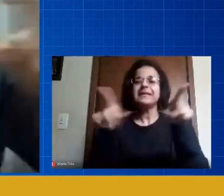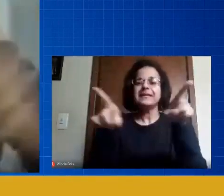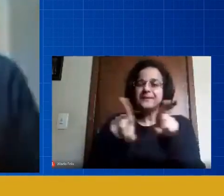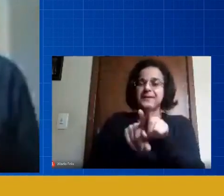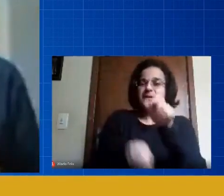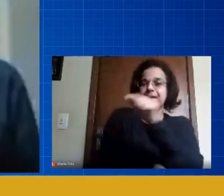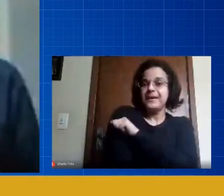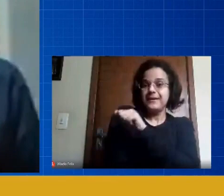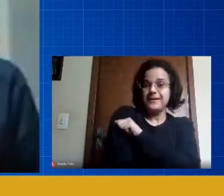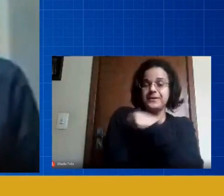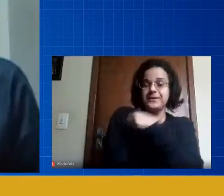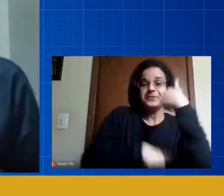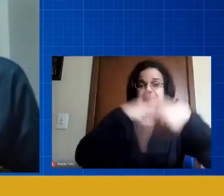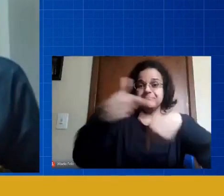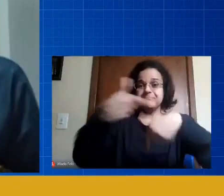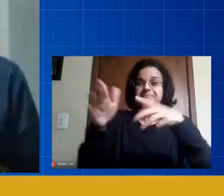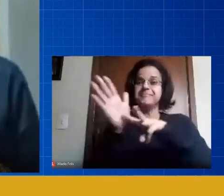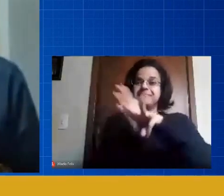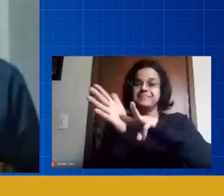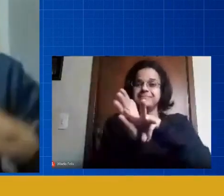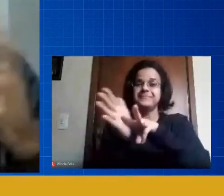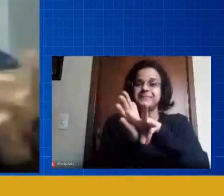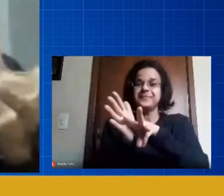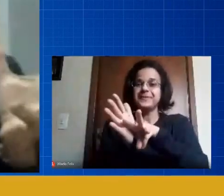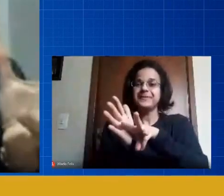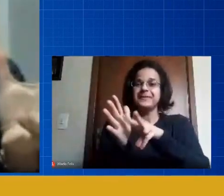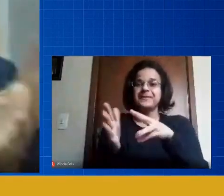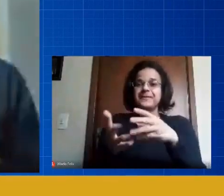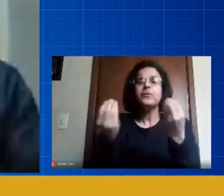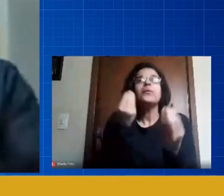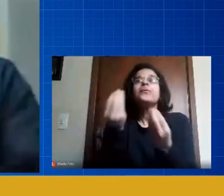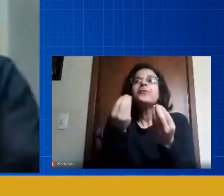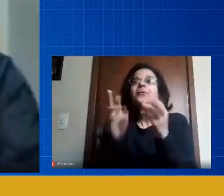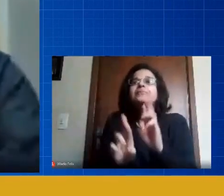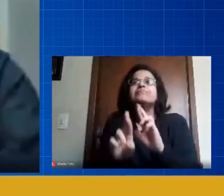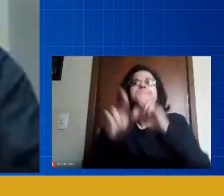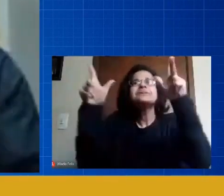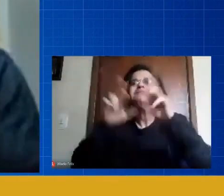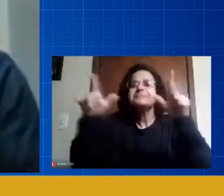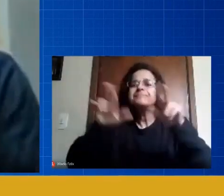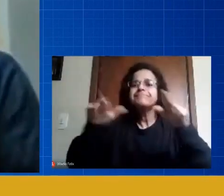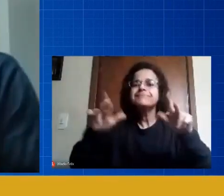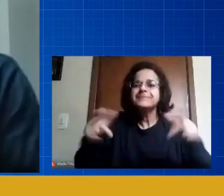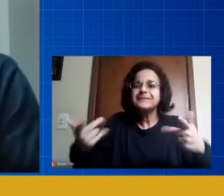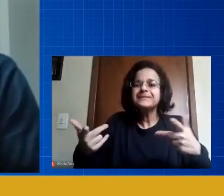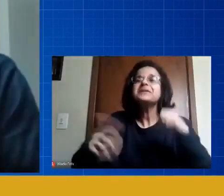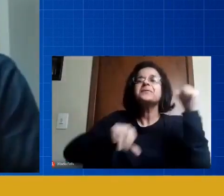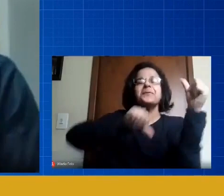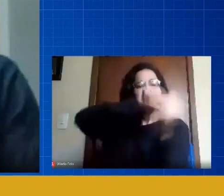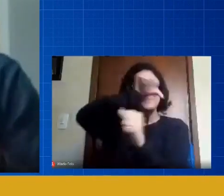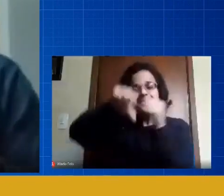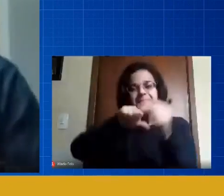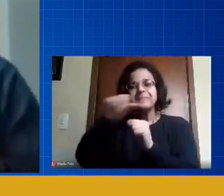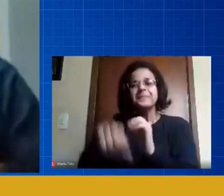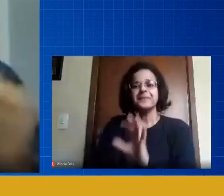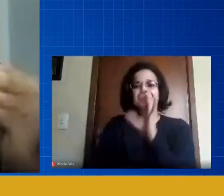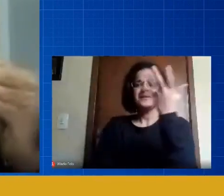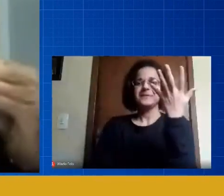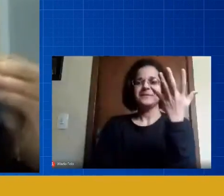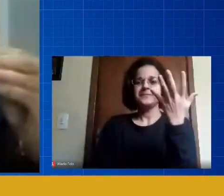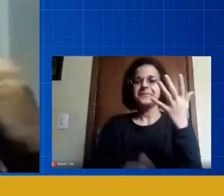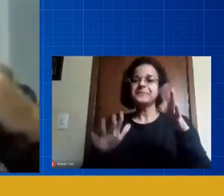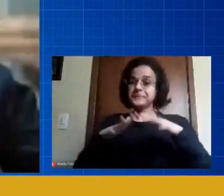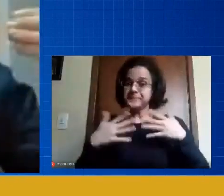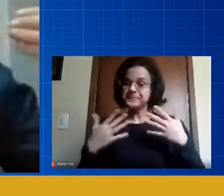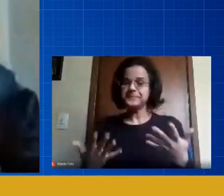fazendo trabalho pelo WhatsApp entendeu olha só as mudanças que nós tivemos então assim